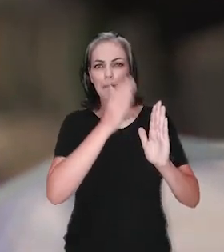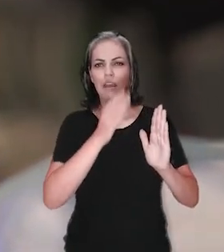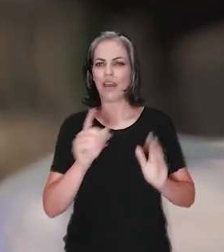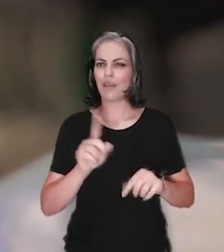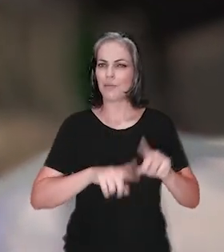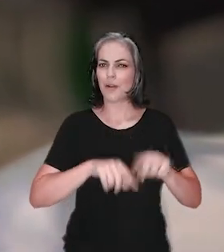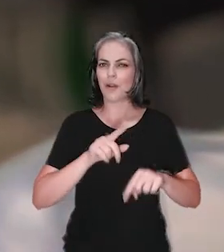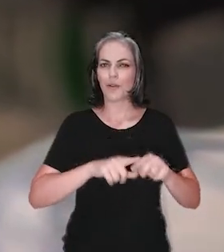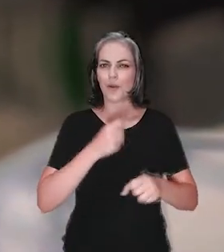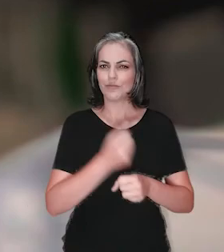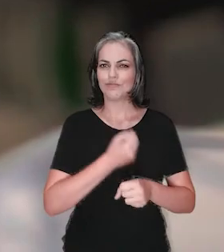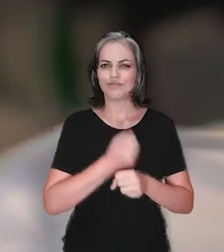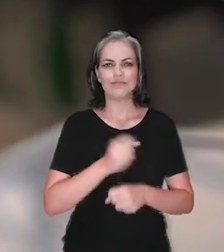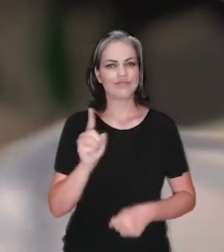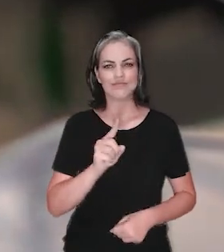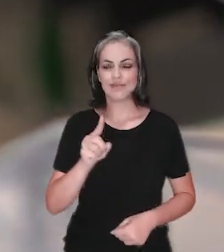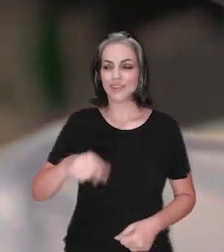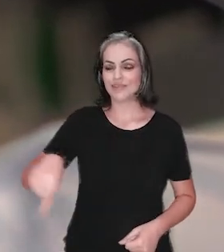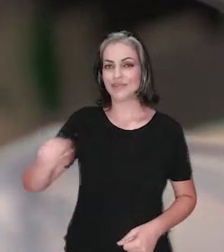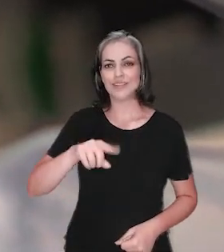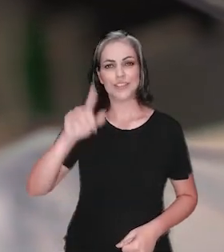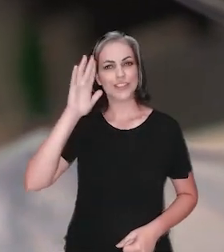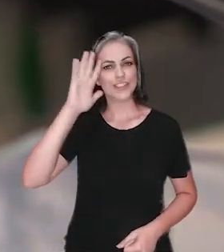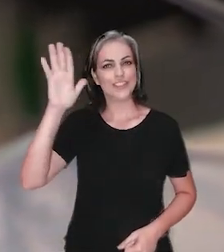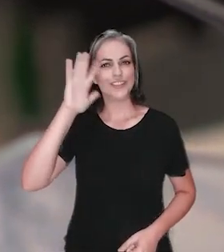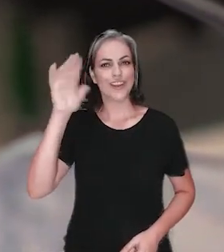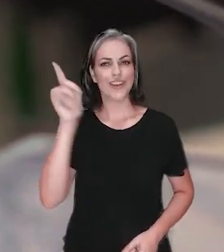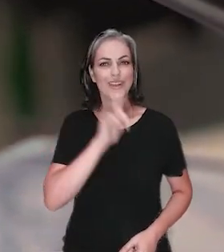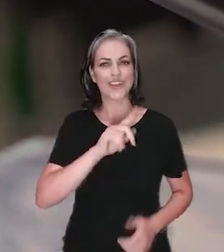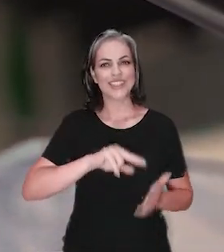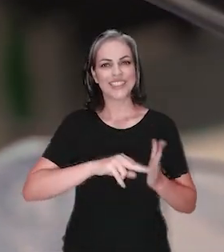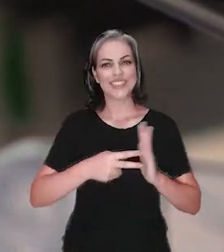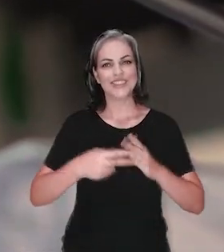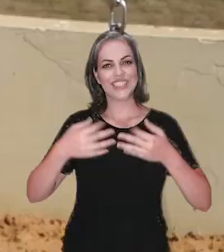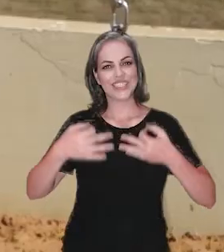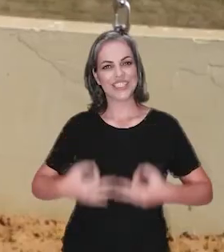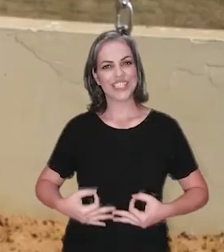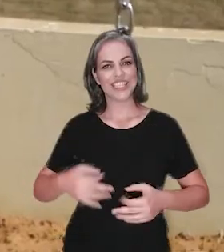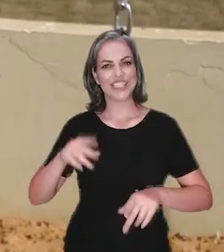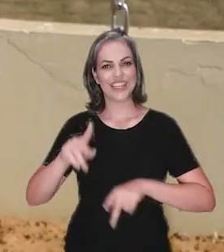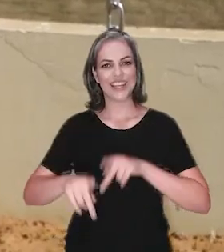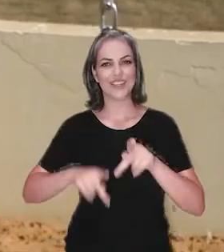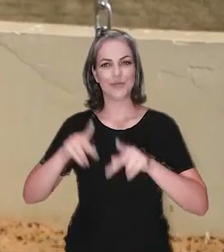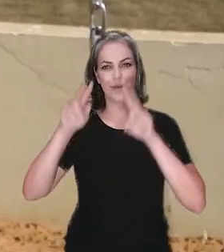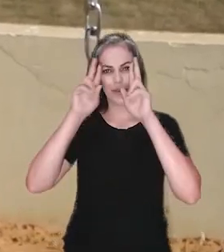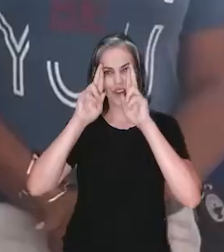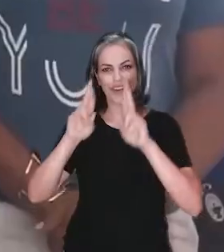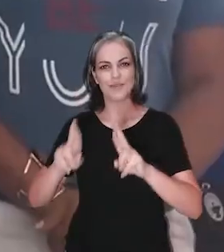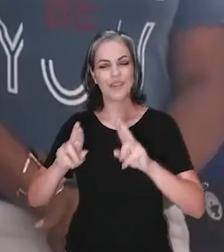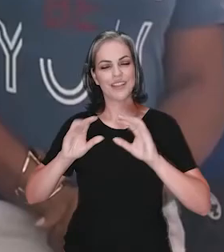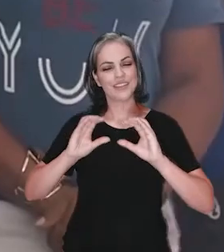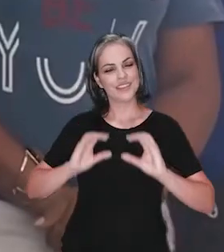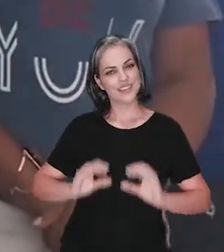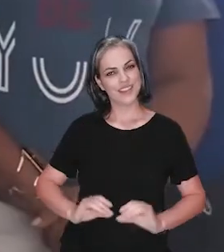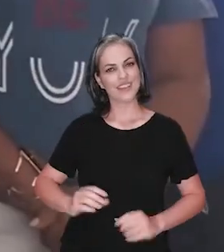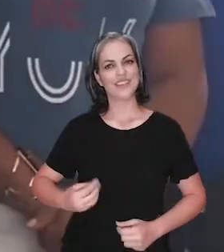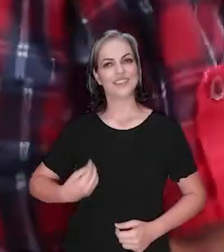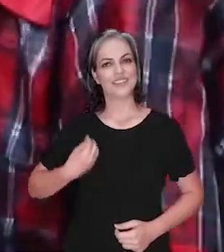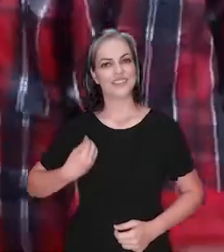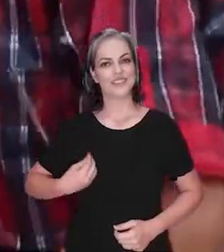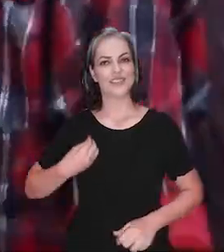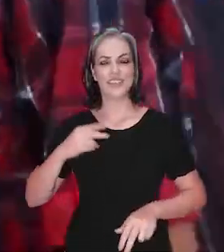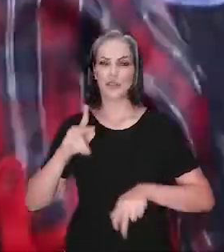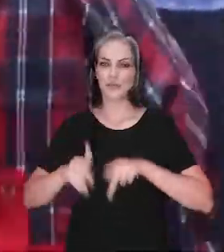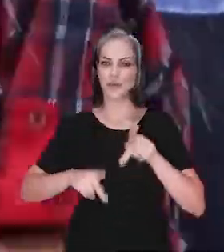Isso aqui são sonhos realizados. Isso aqui é dignidade. Isso aqui é respeito e cidadania